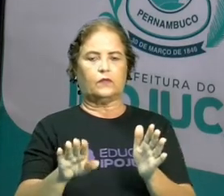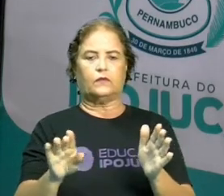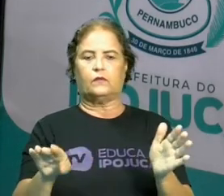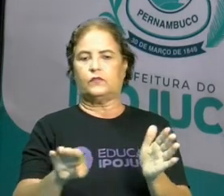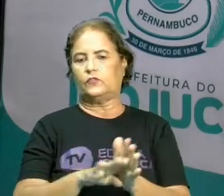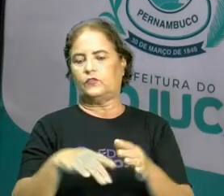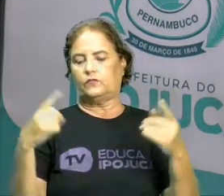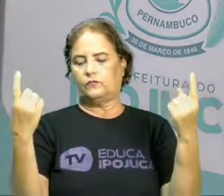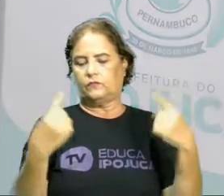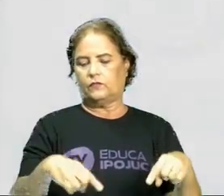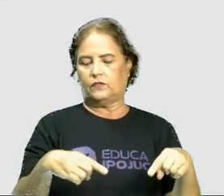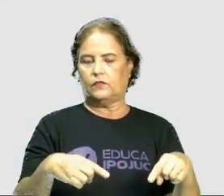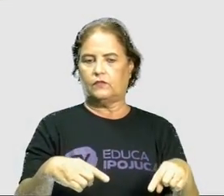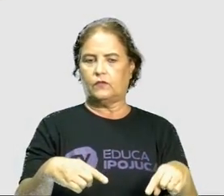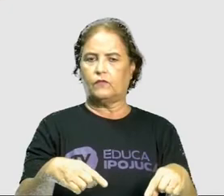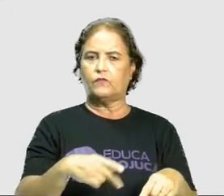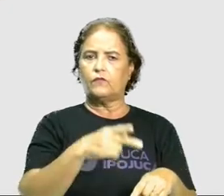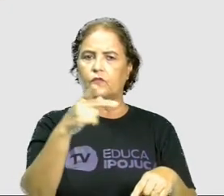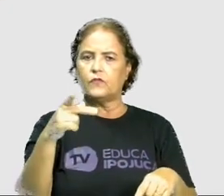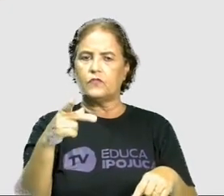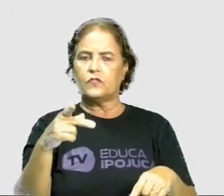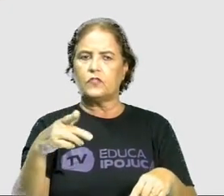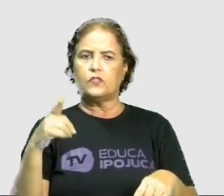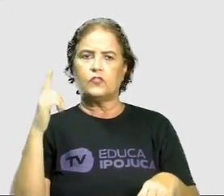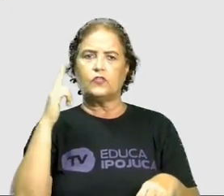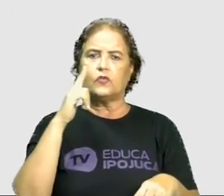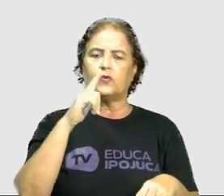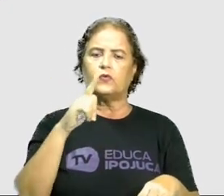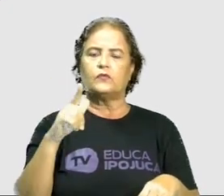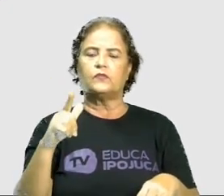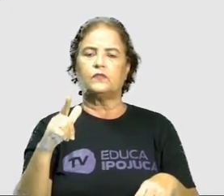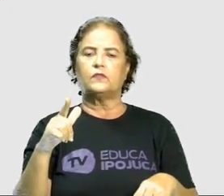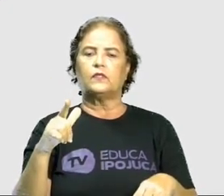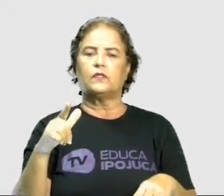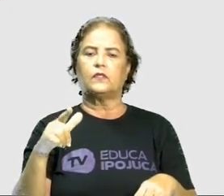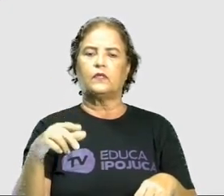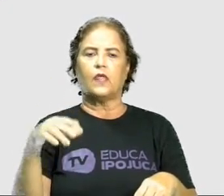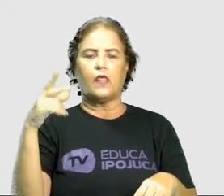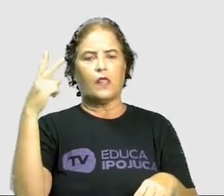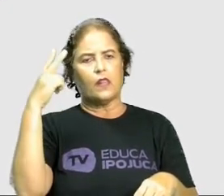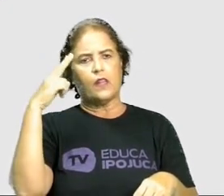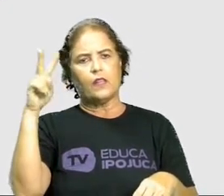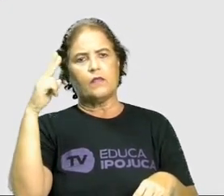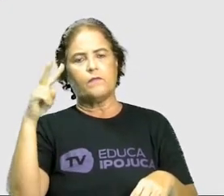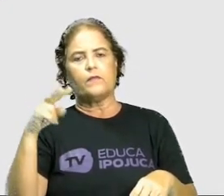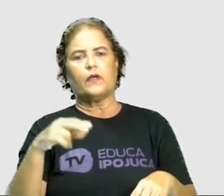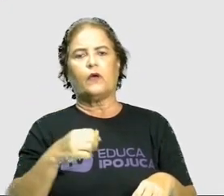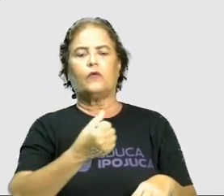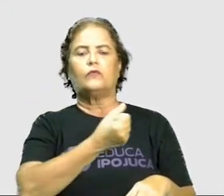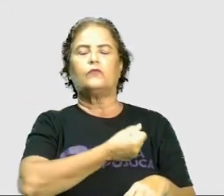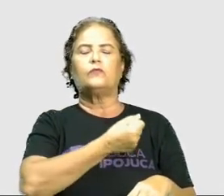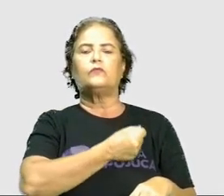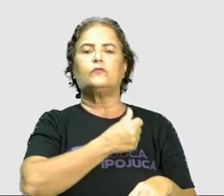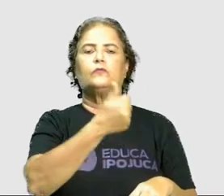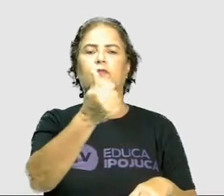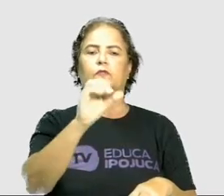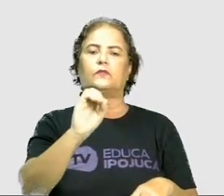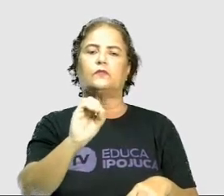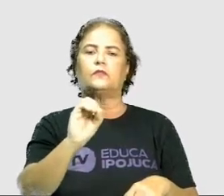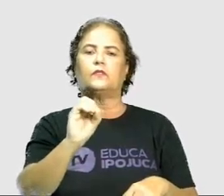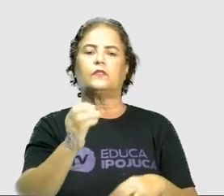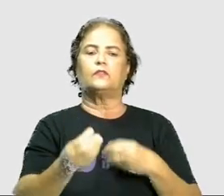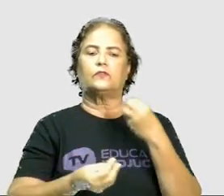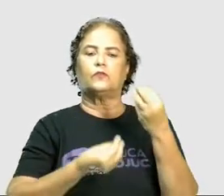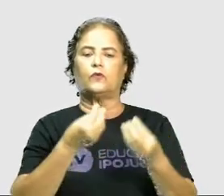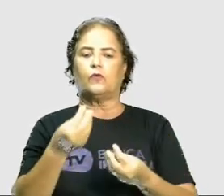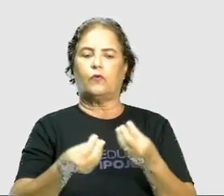Você consegue lembrar como o número 10 é inscrito em alguns sistemas de numeração que já vimos? Vou lá. Vamos